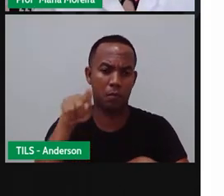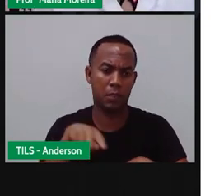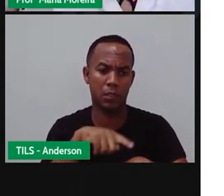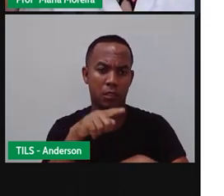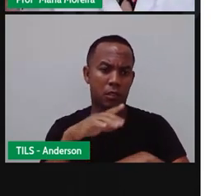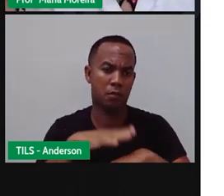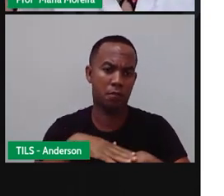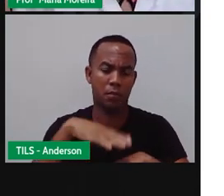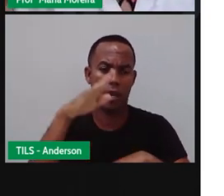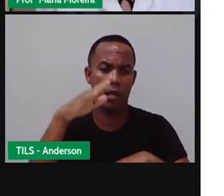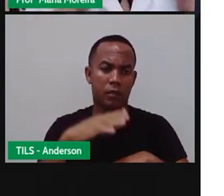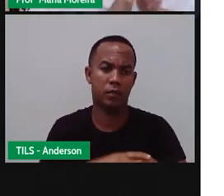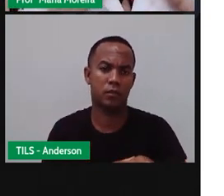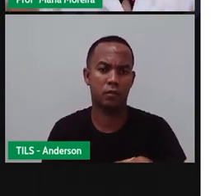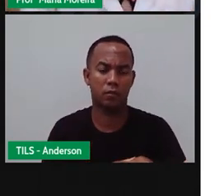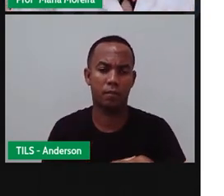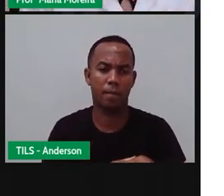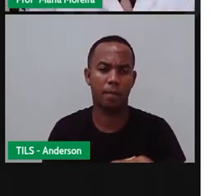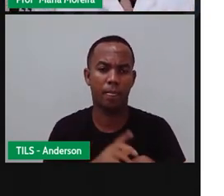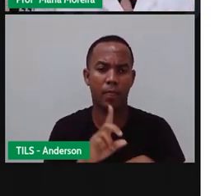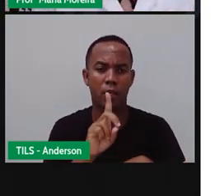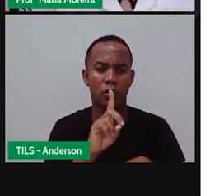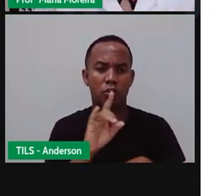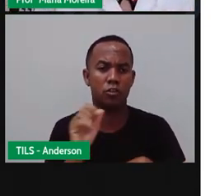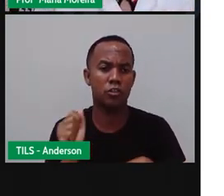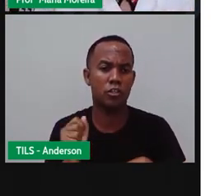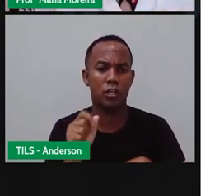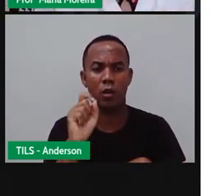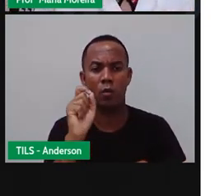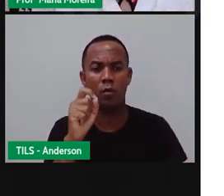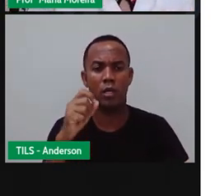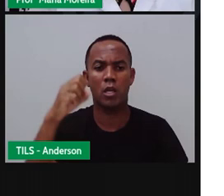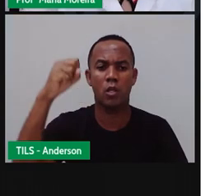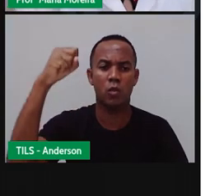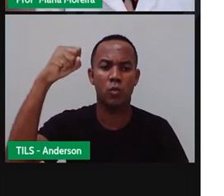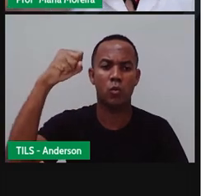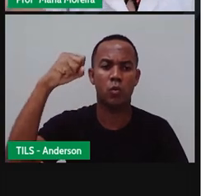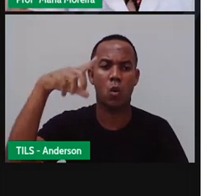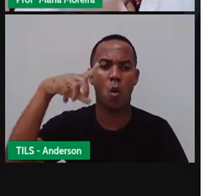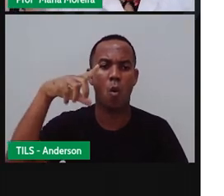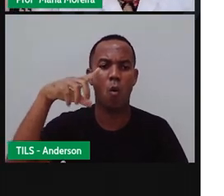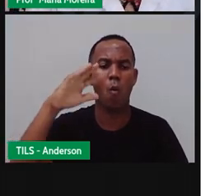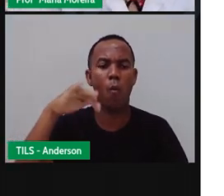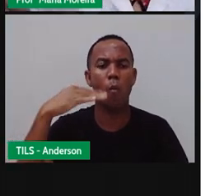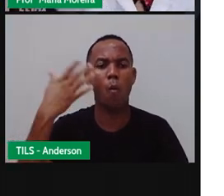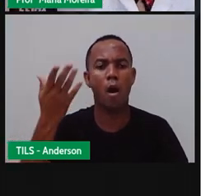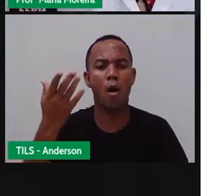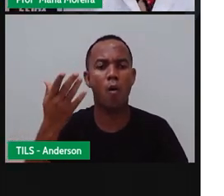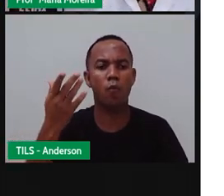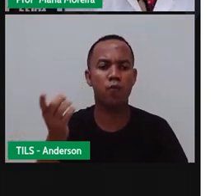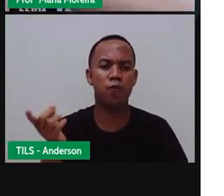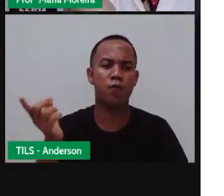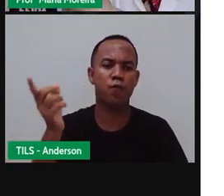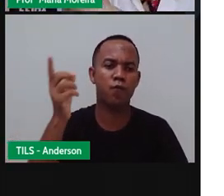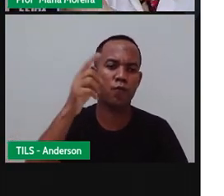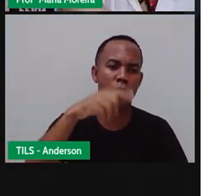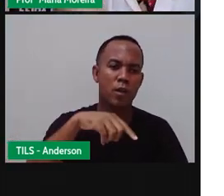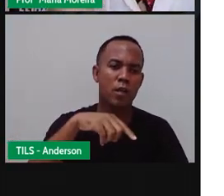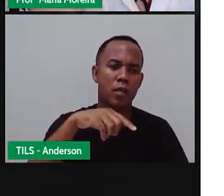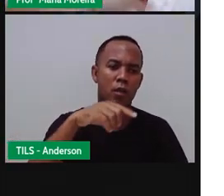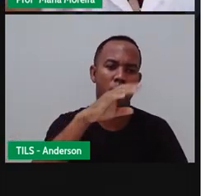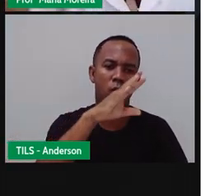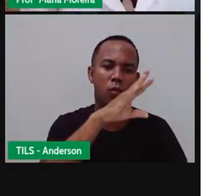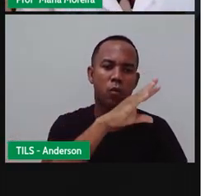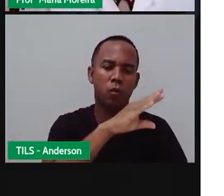Maiores, né? Porque são unidades naturais. O dia é o sol que feia. É o sol que dita, na verdade. Ele vem, se